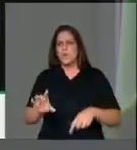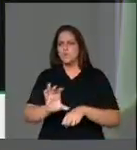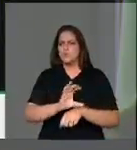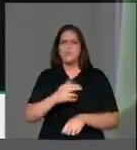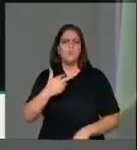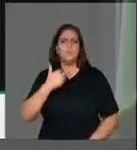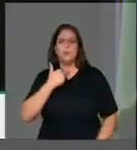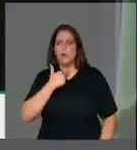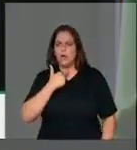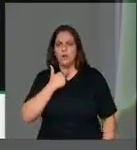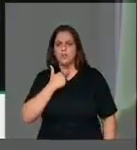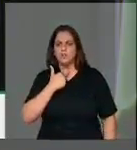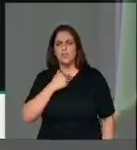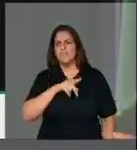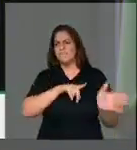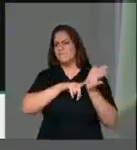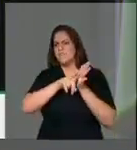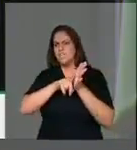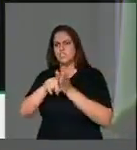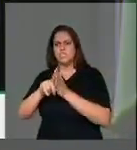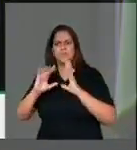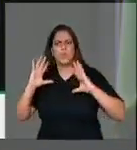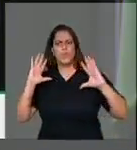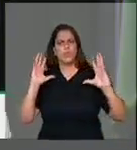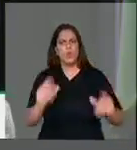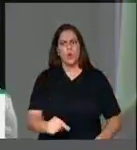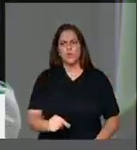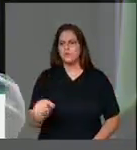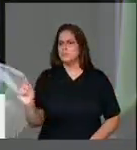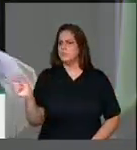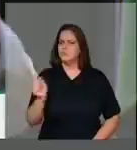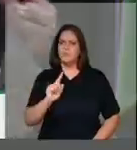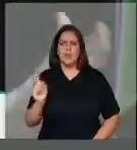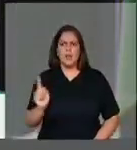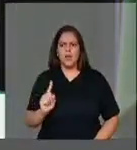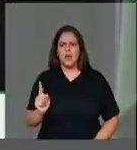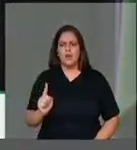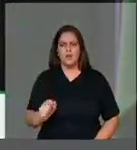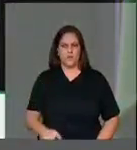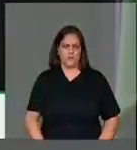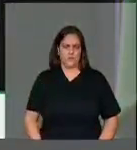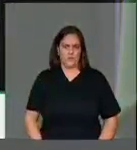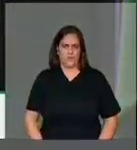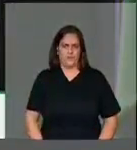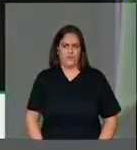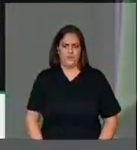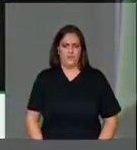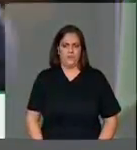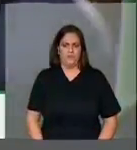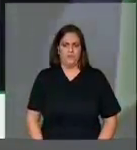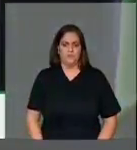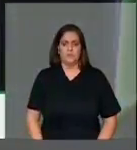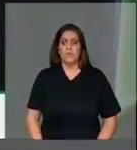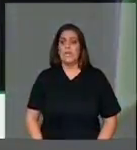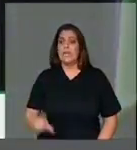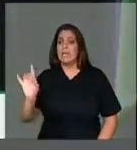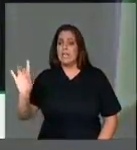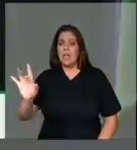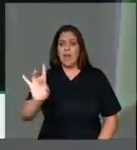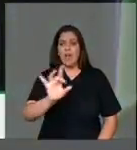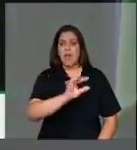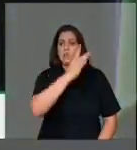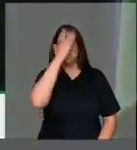abre, para que todos os brasileiros possam ter aberto o seu sigilo,